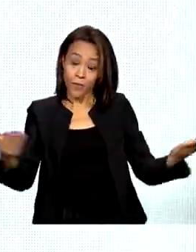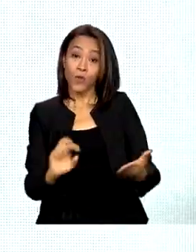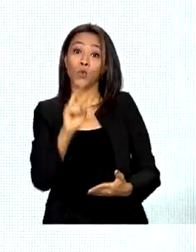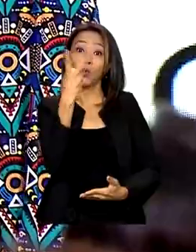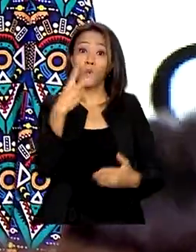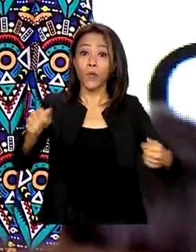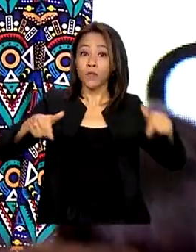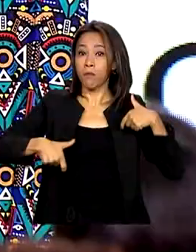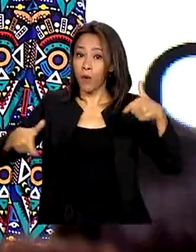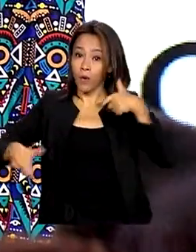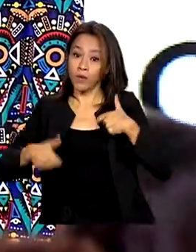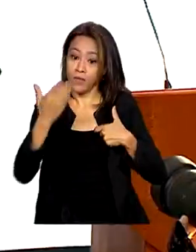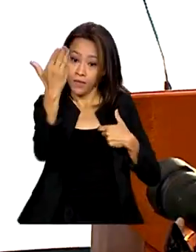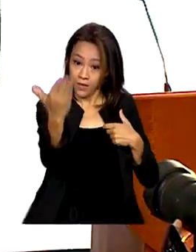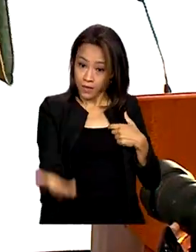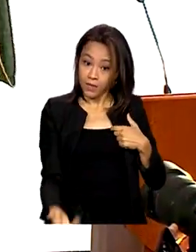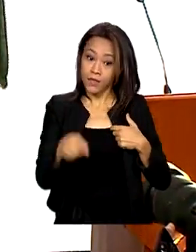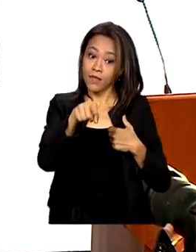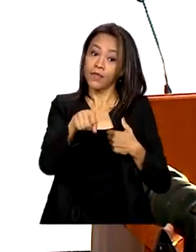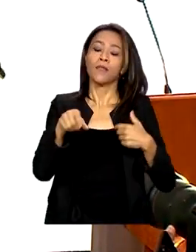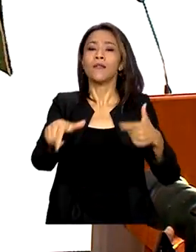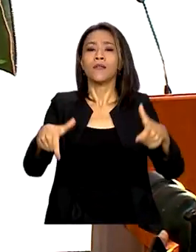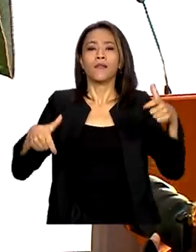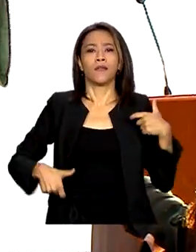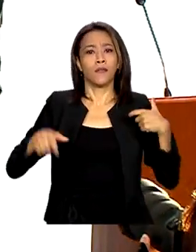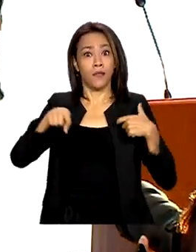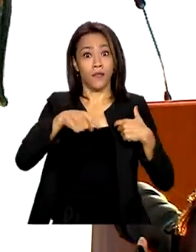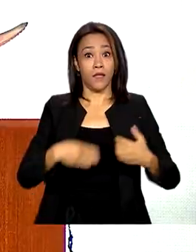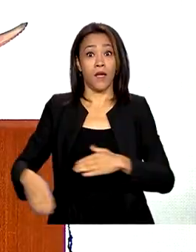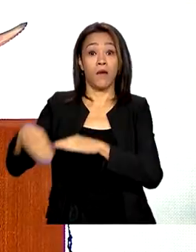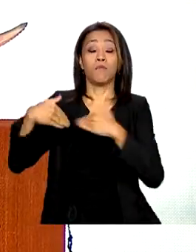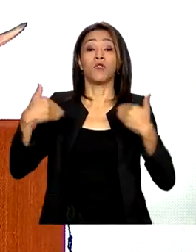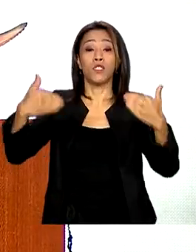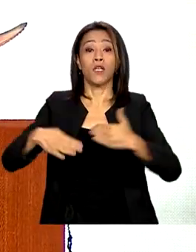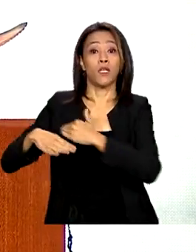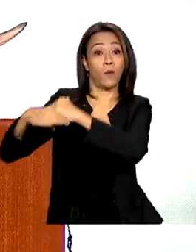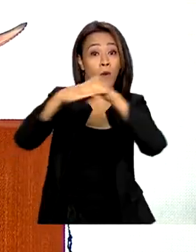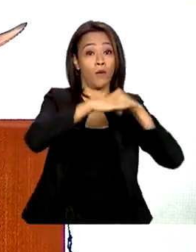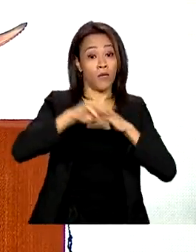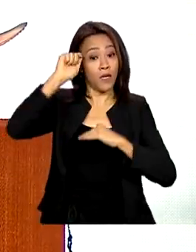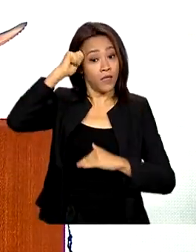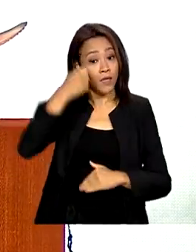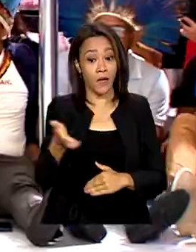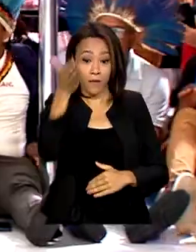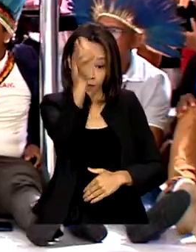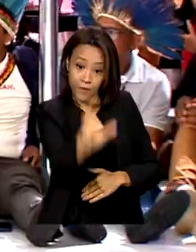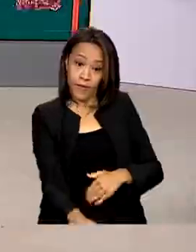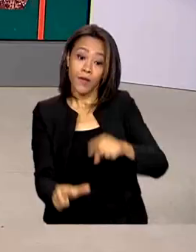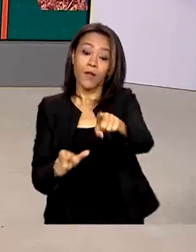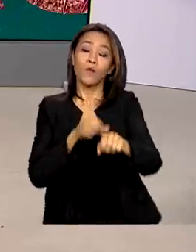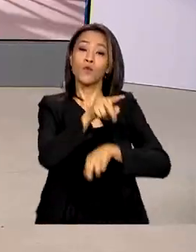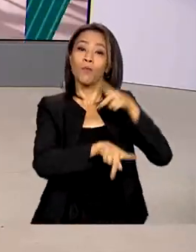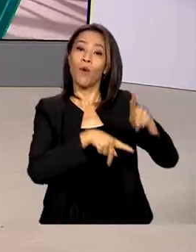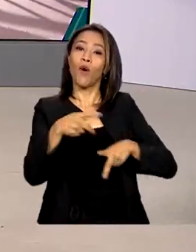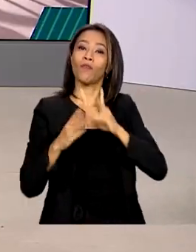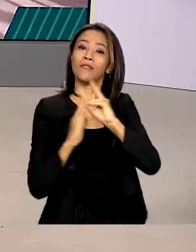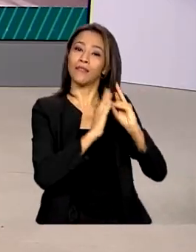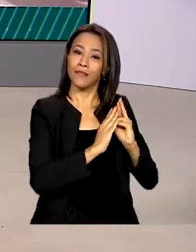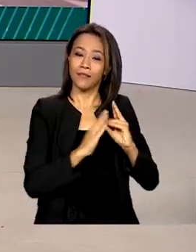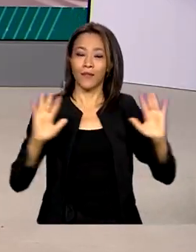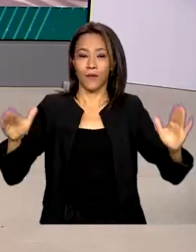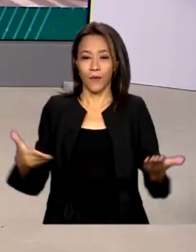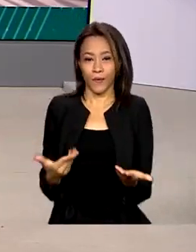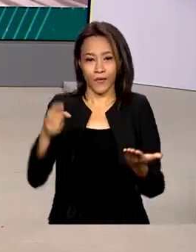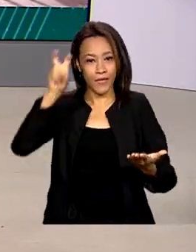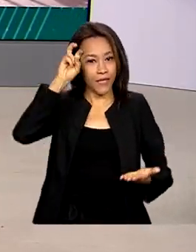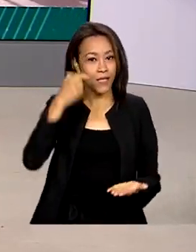Aniele Franco assume o Ministério da Igualdade Racial e Sônia Guajajara, o dos povos indígenas. Quinta-feira,